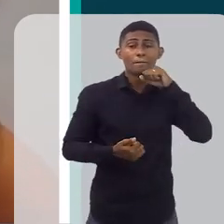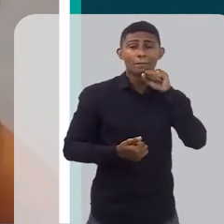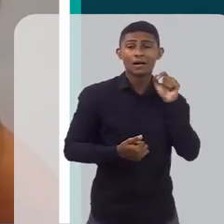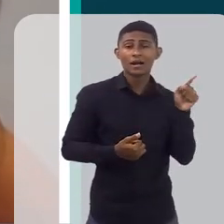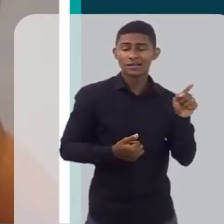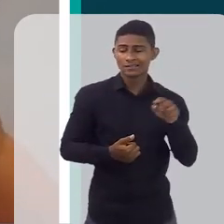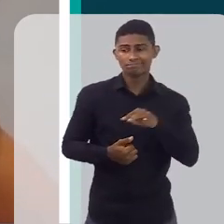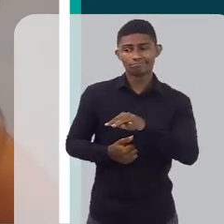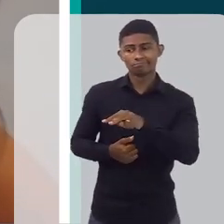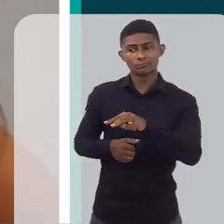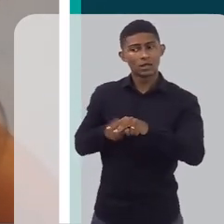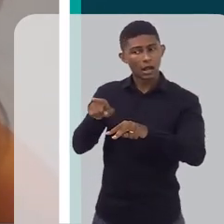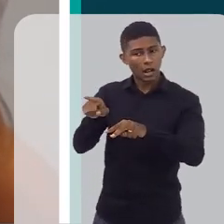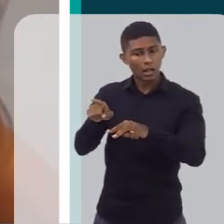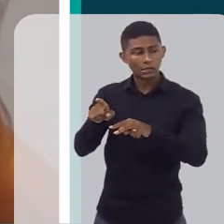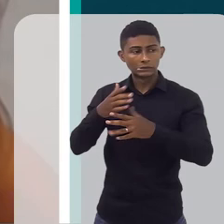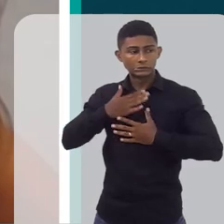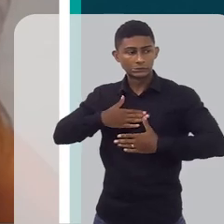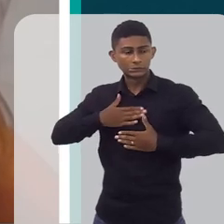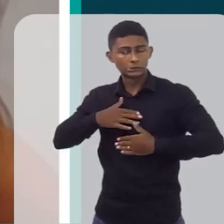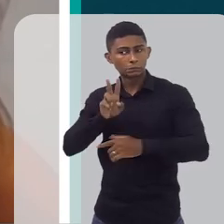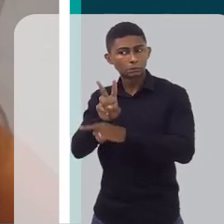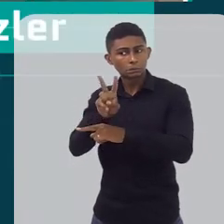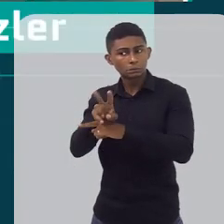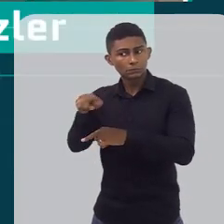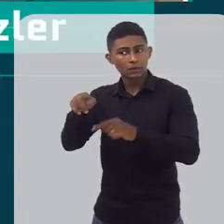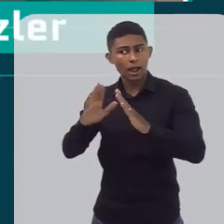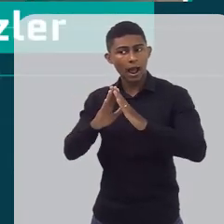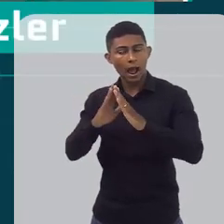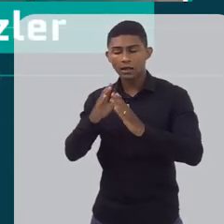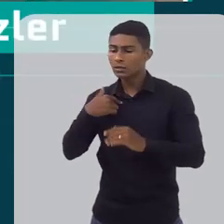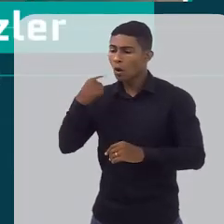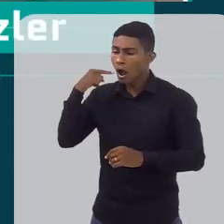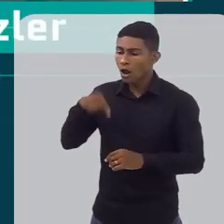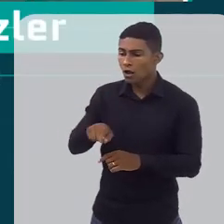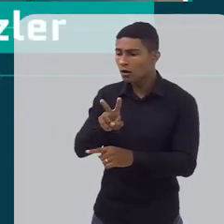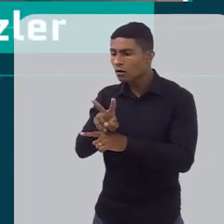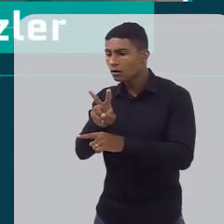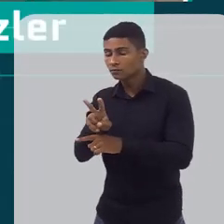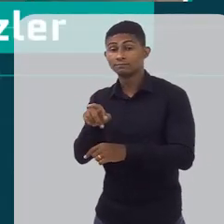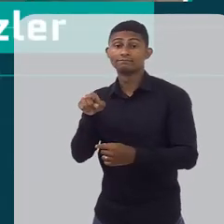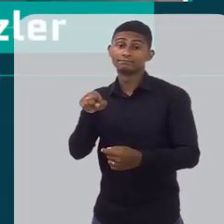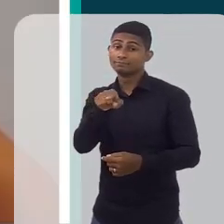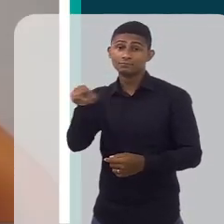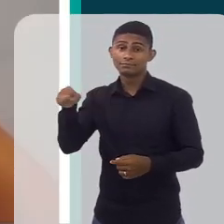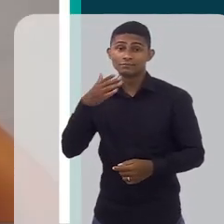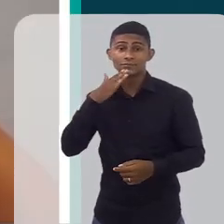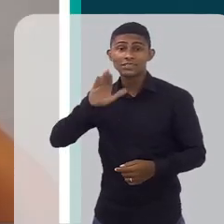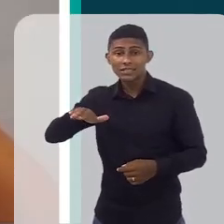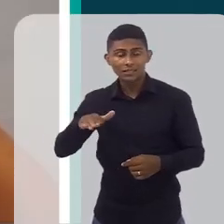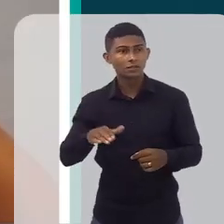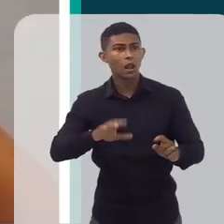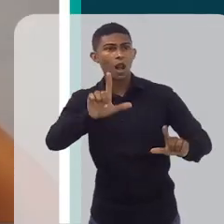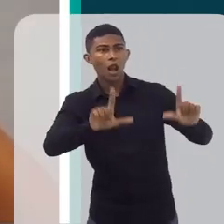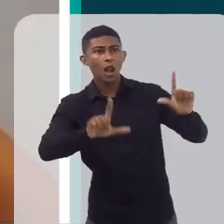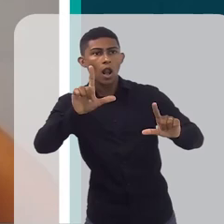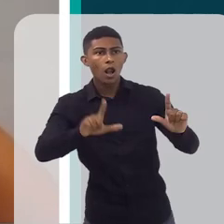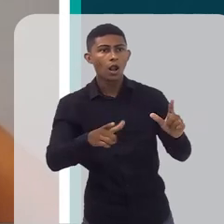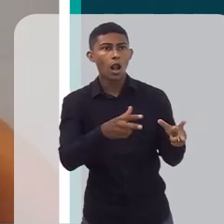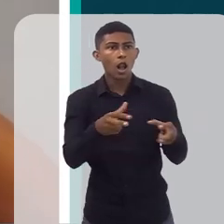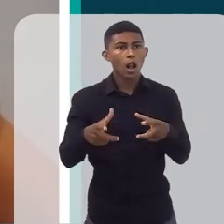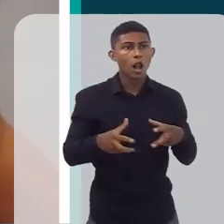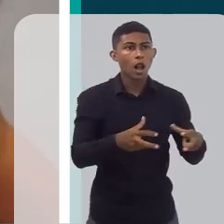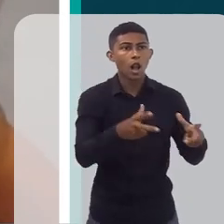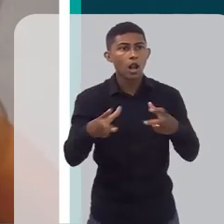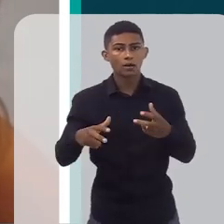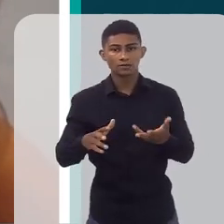mãe deixa essas crianças mais dentro de casa. E o tela, televisão, jogo eletrônico,